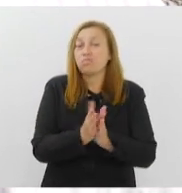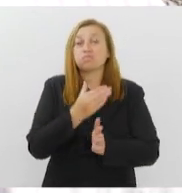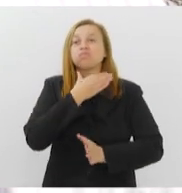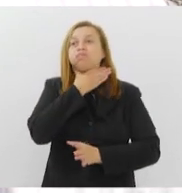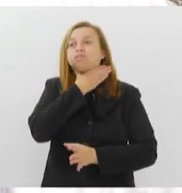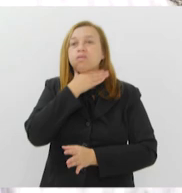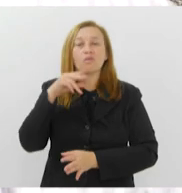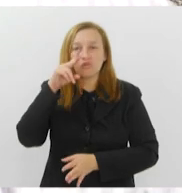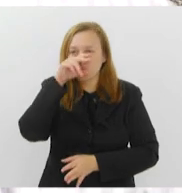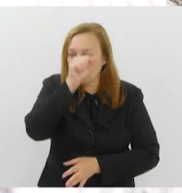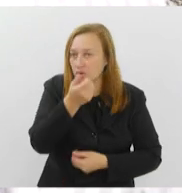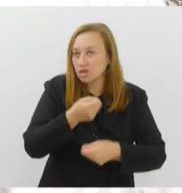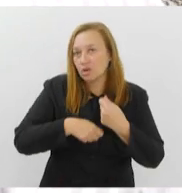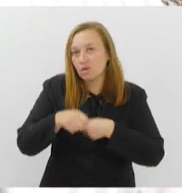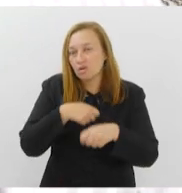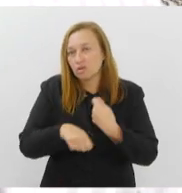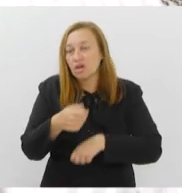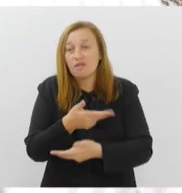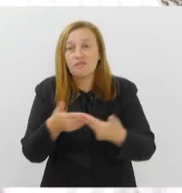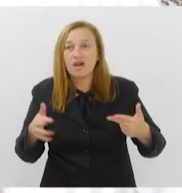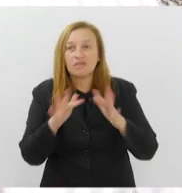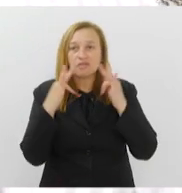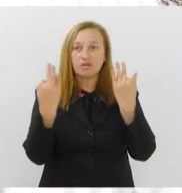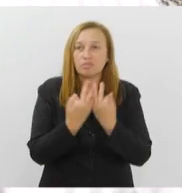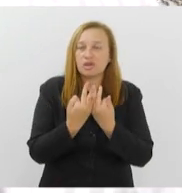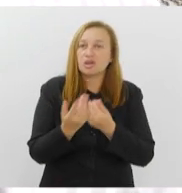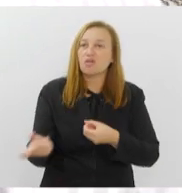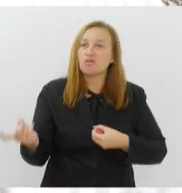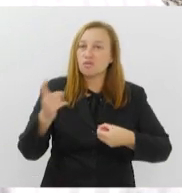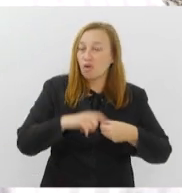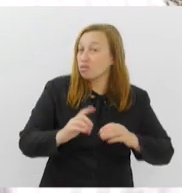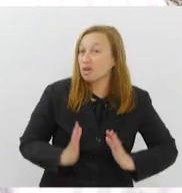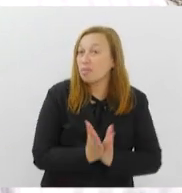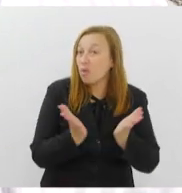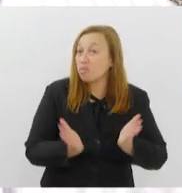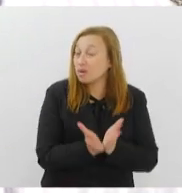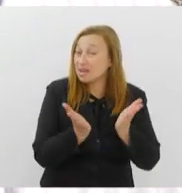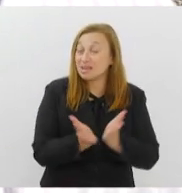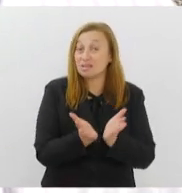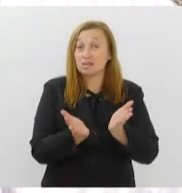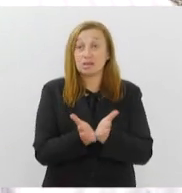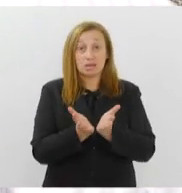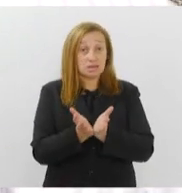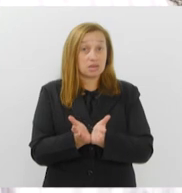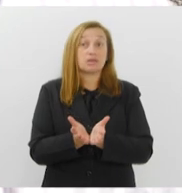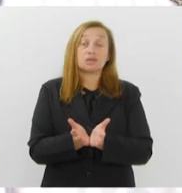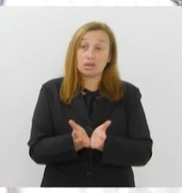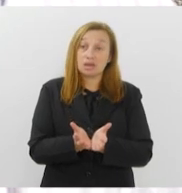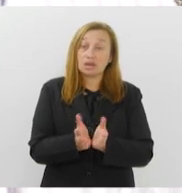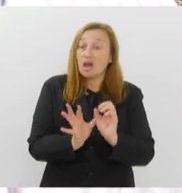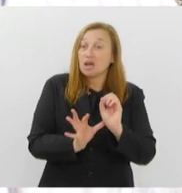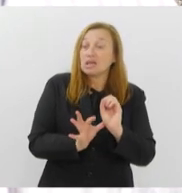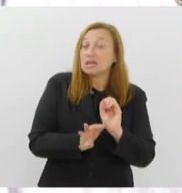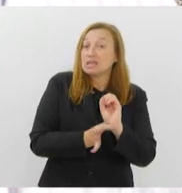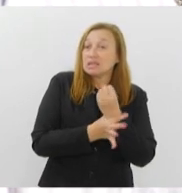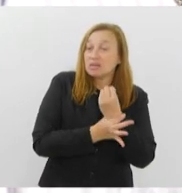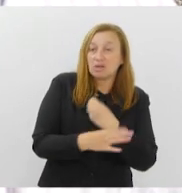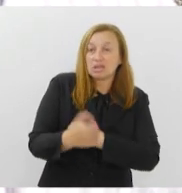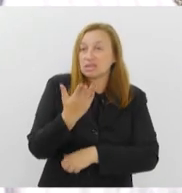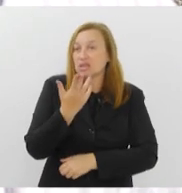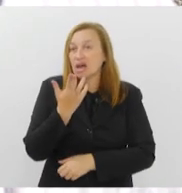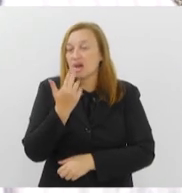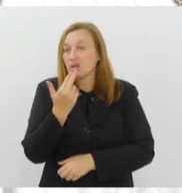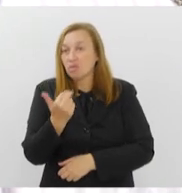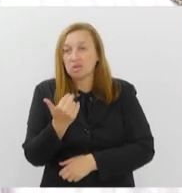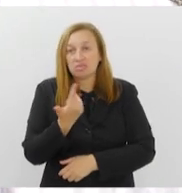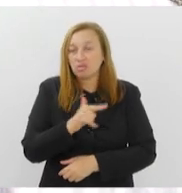forte, que faz com que muitas famílias voltem à situação de pobreza, às vezes, extrema pobreza, insegurança alimentar. E acaba